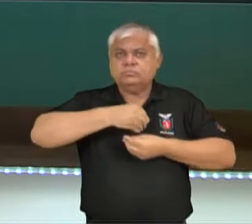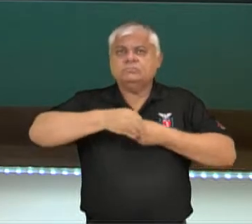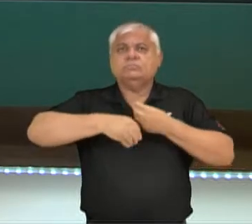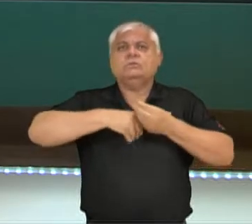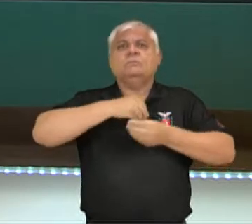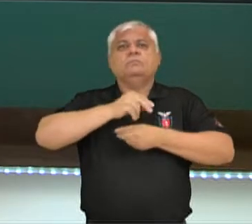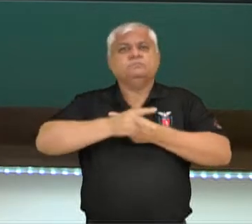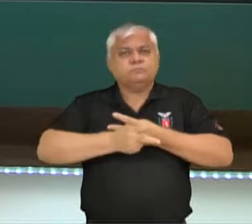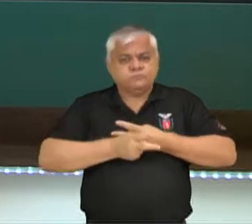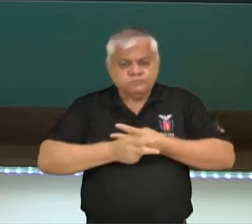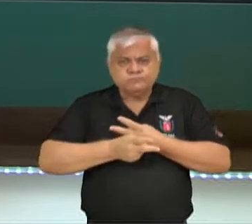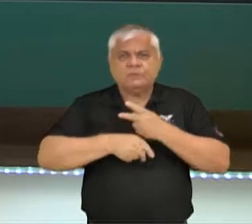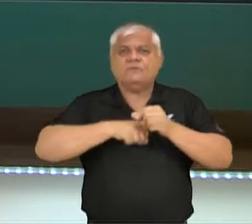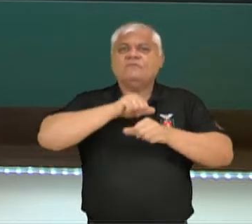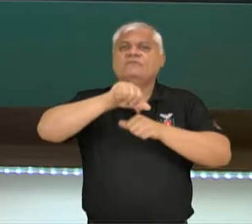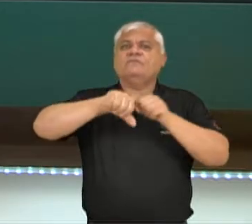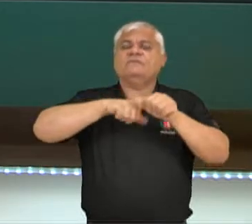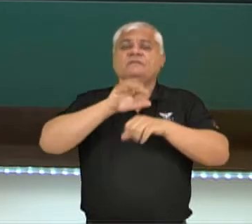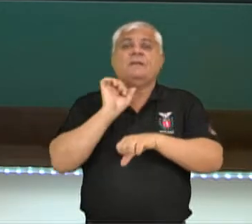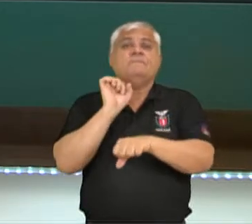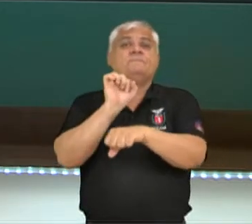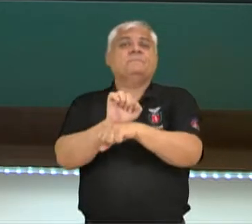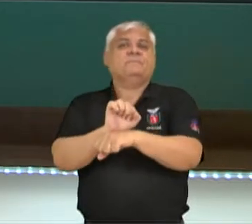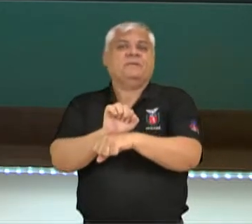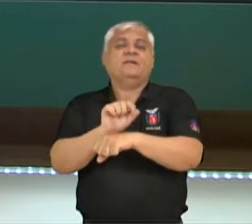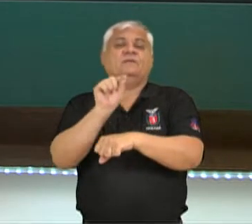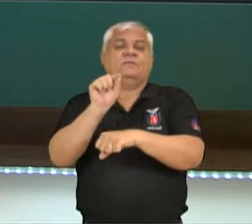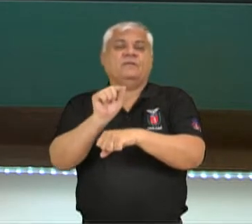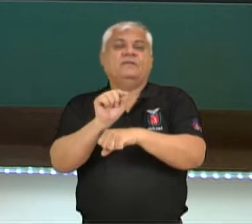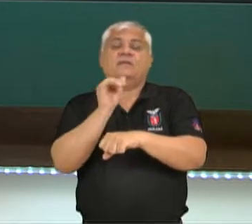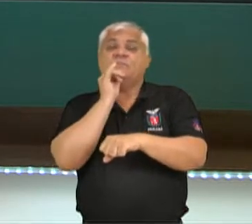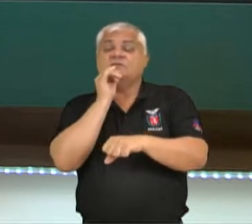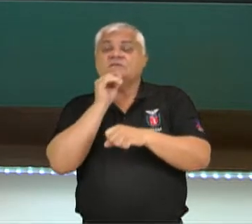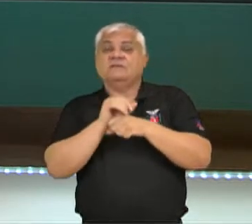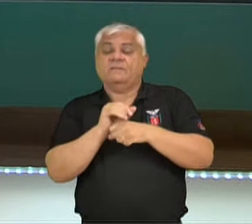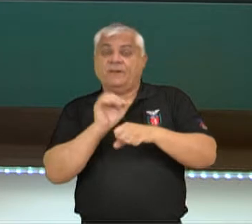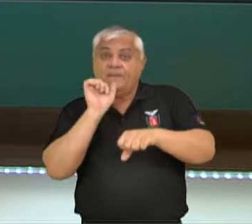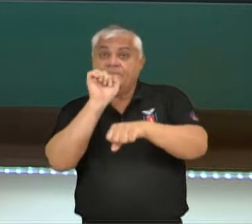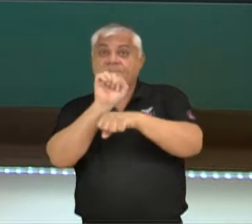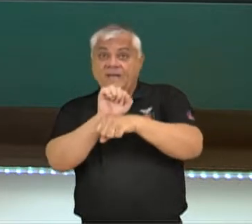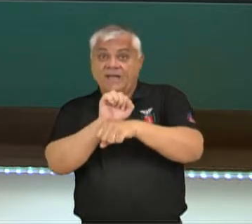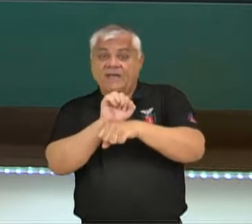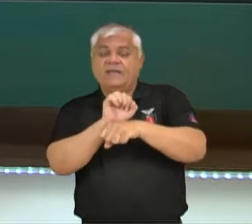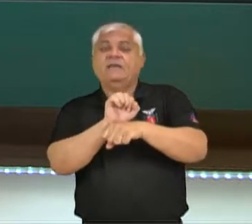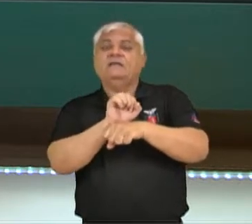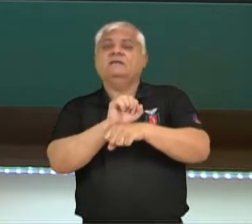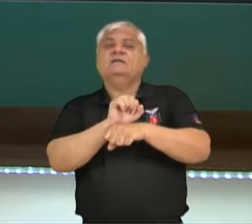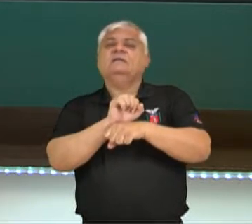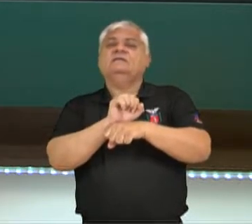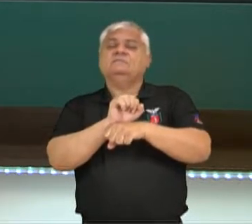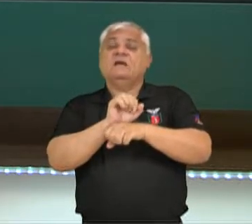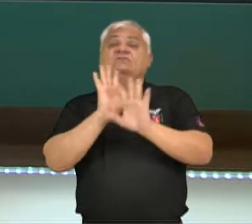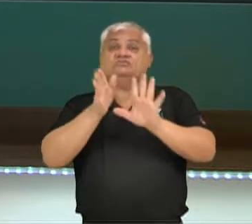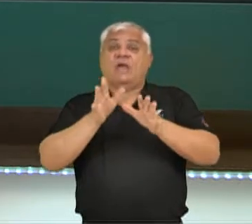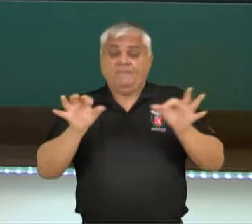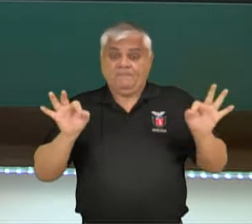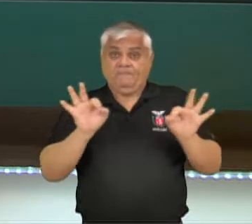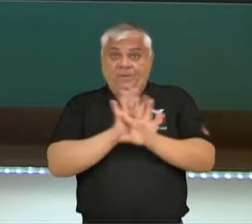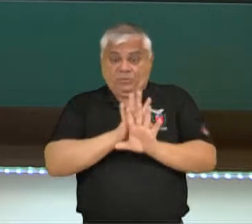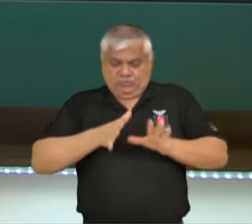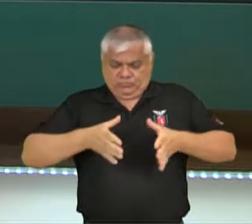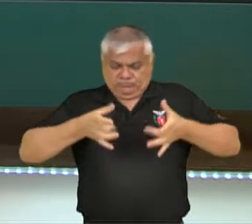termina, então a gente para lá no ovócito primário, a gente para e nasce já com esses ovócitos